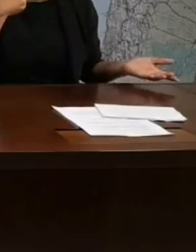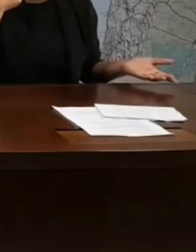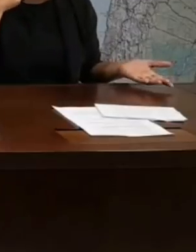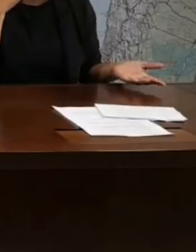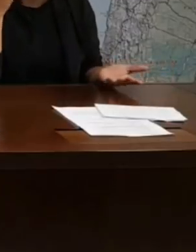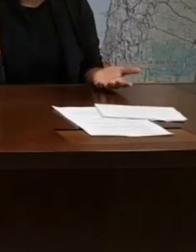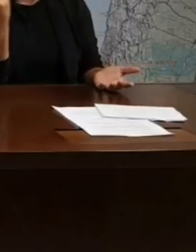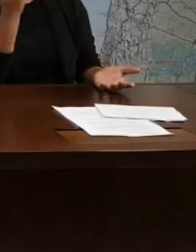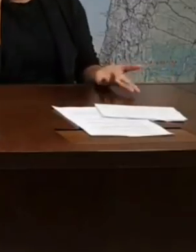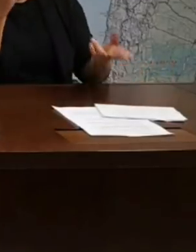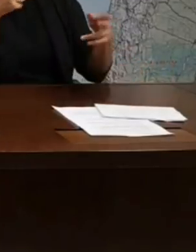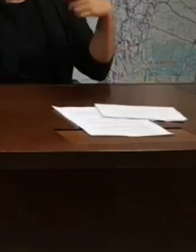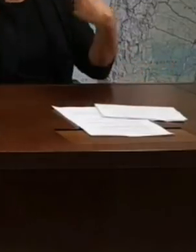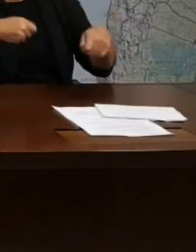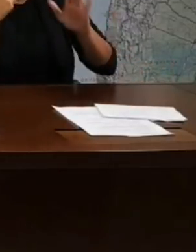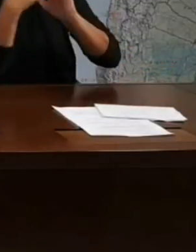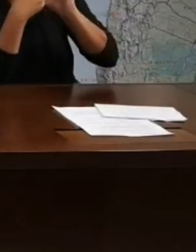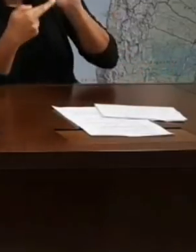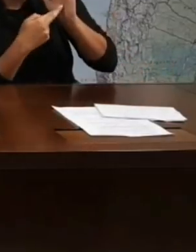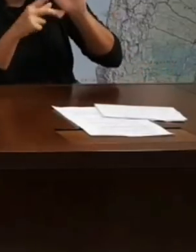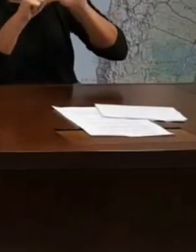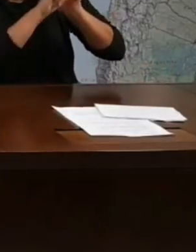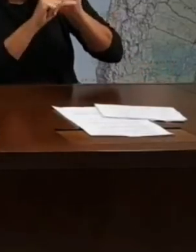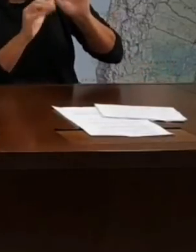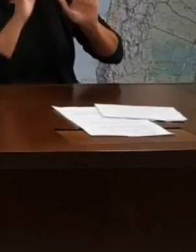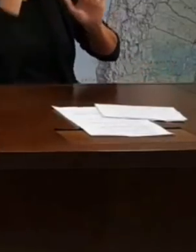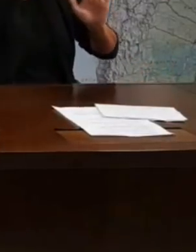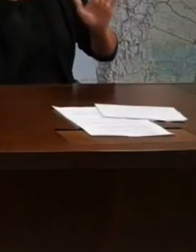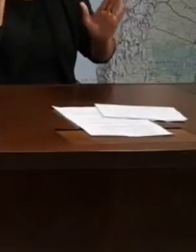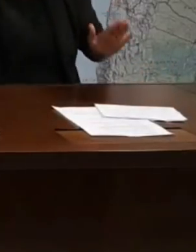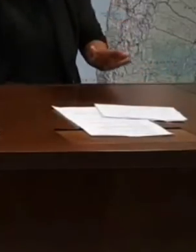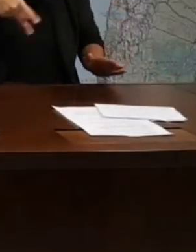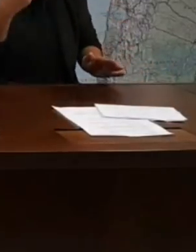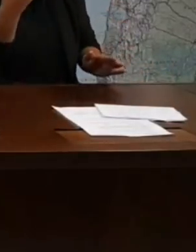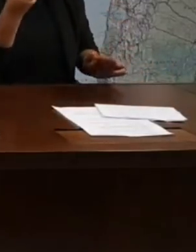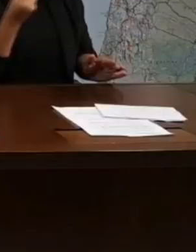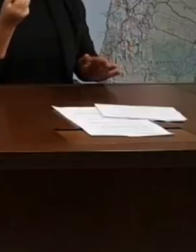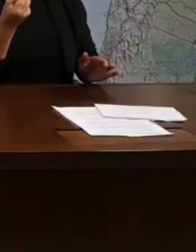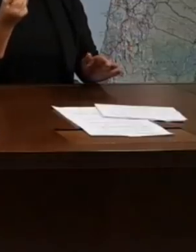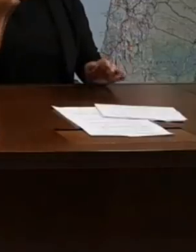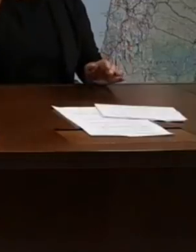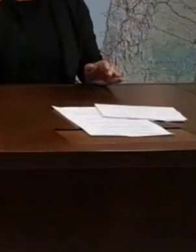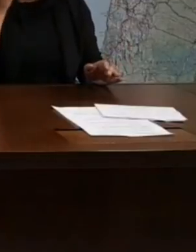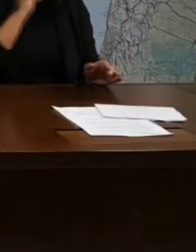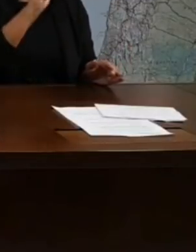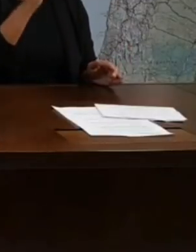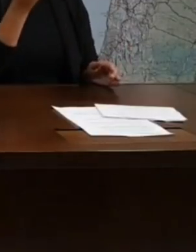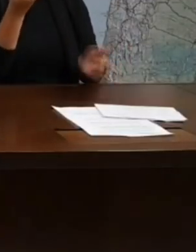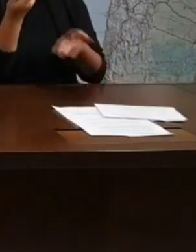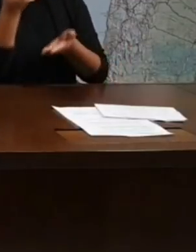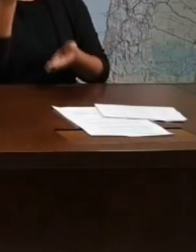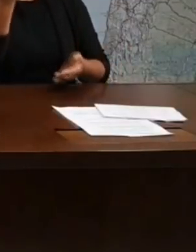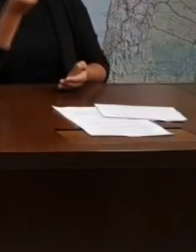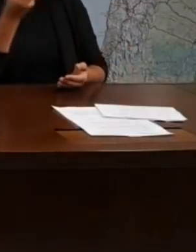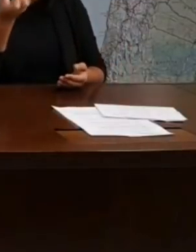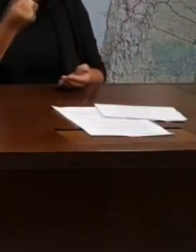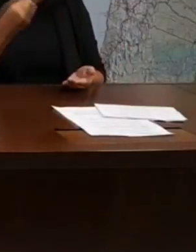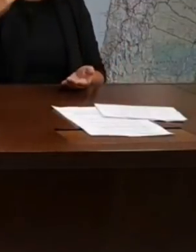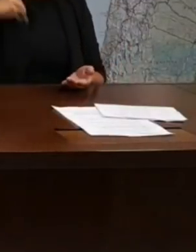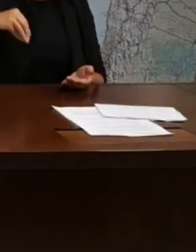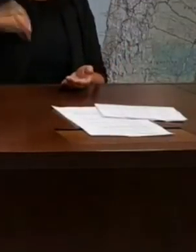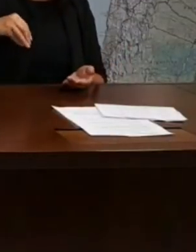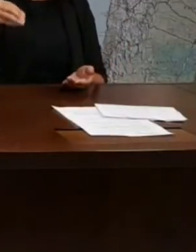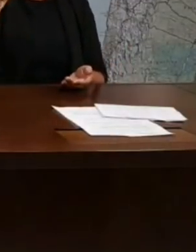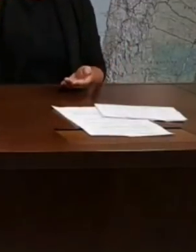via essa reforma da Previdência, que os aposentados do futuro vão receber suas pensões e seus proventos, suas